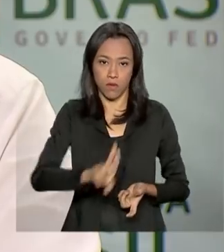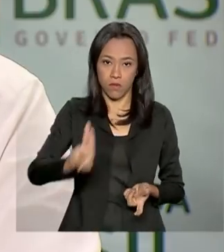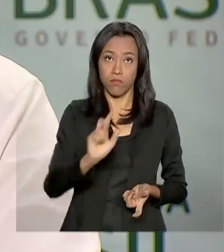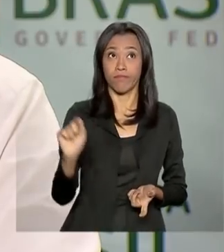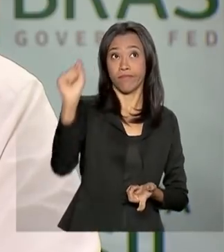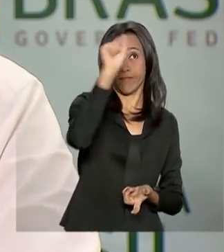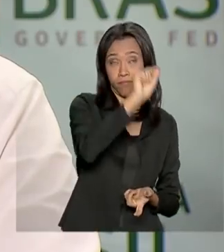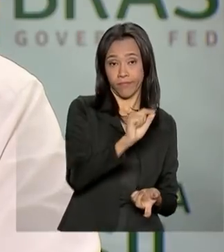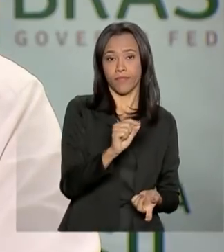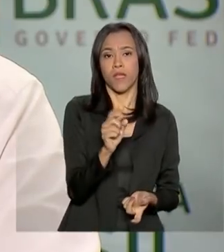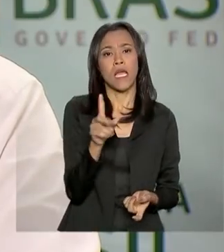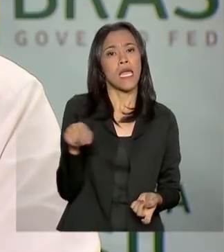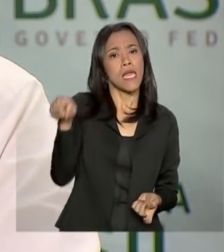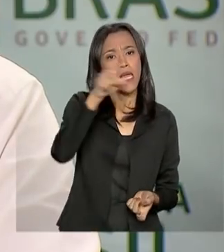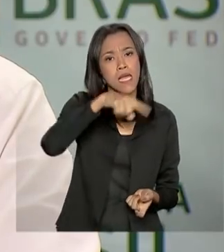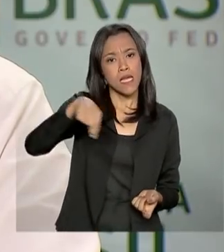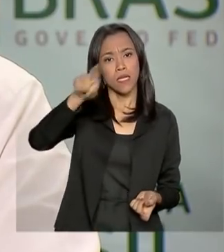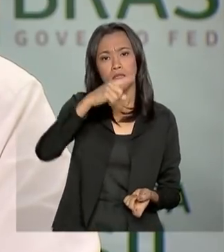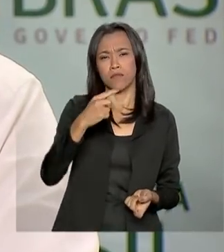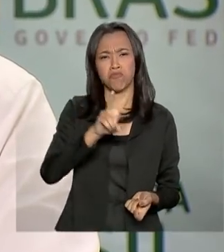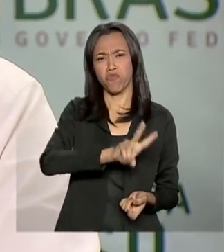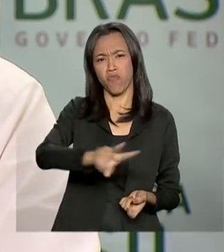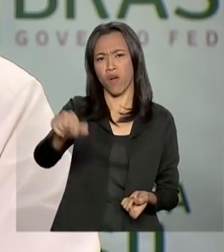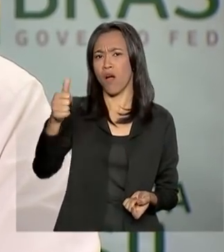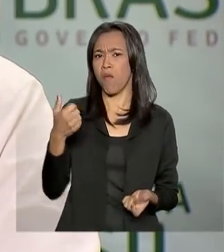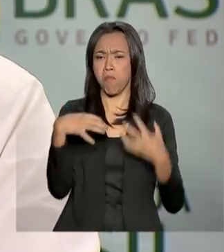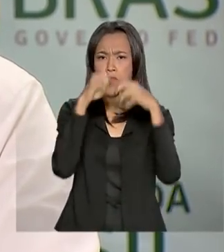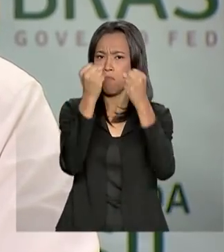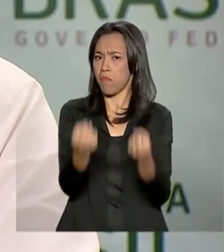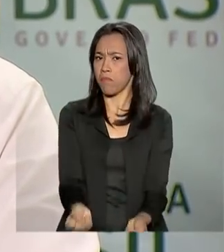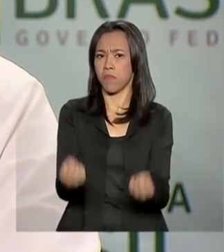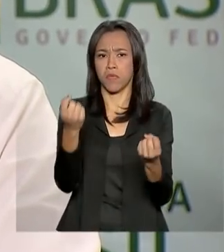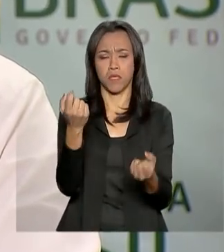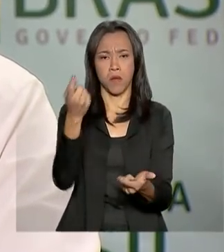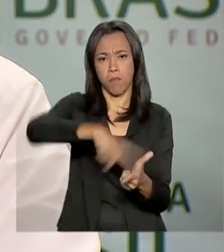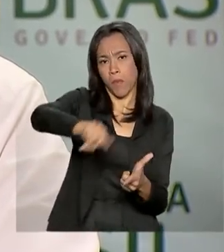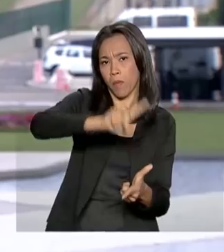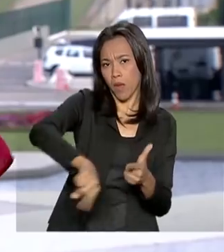Todos eles admitem que não estão tendo impacto nenhum na gestão do dia a dia.